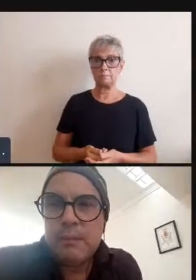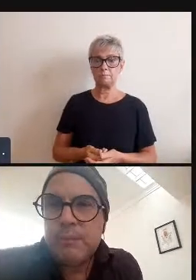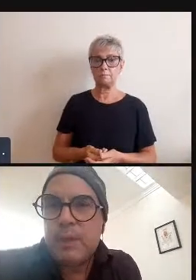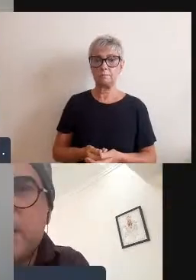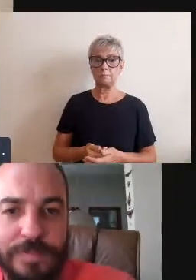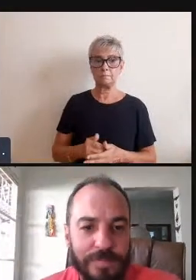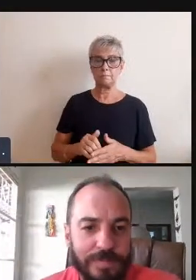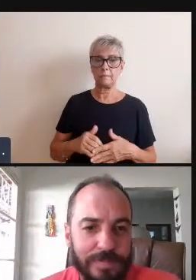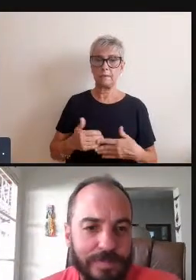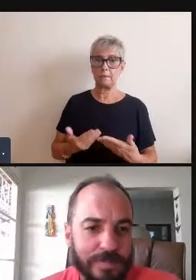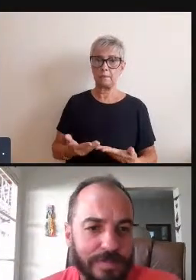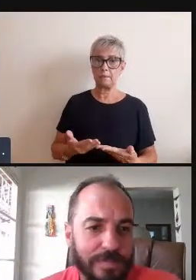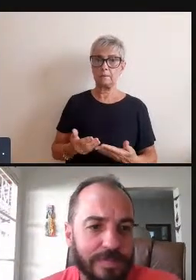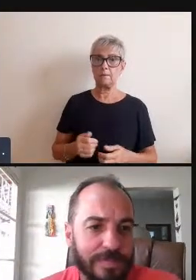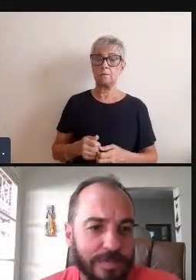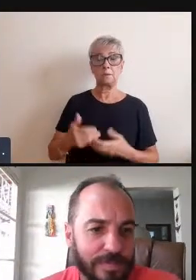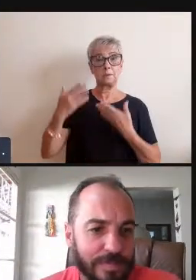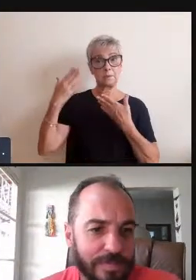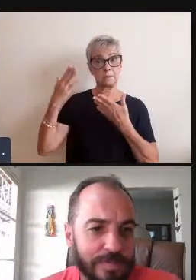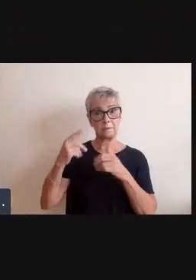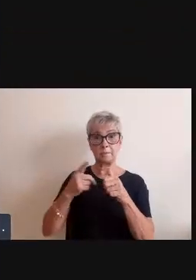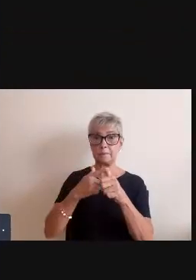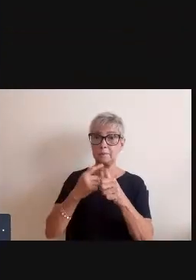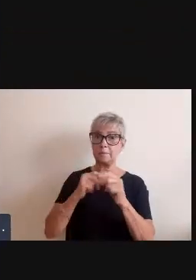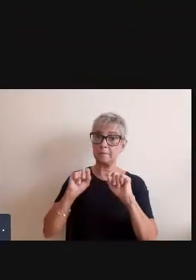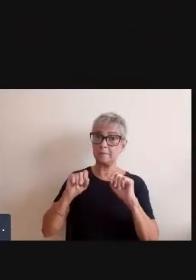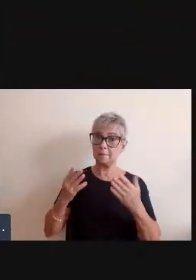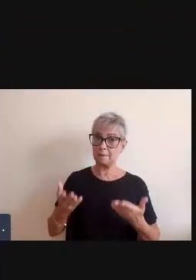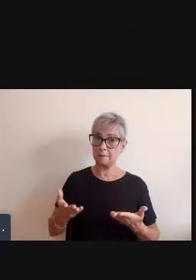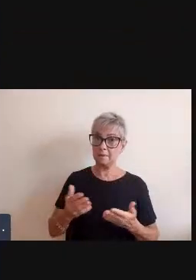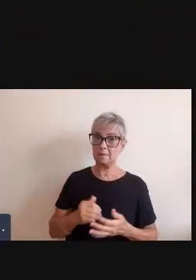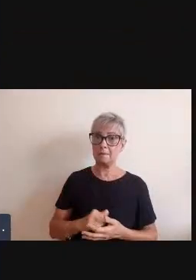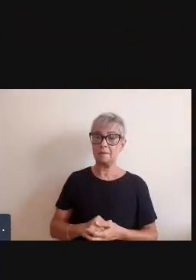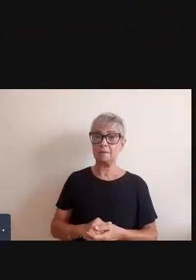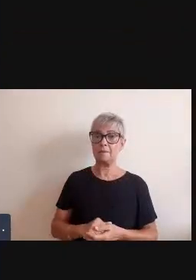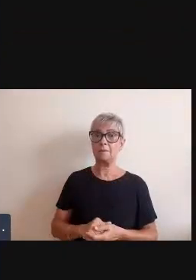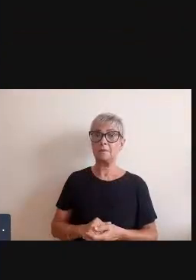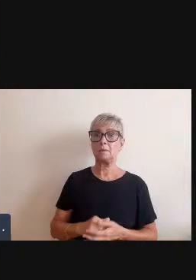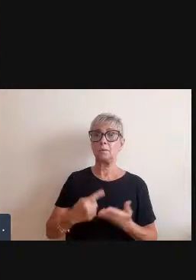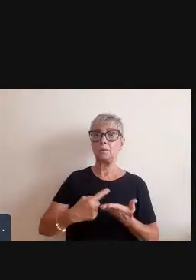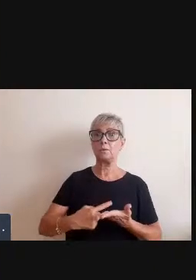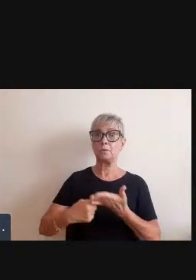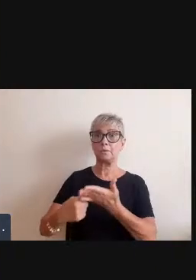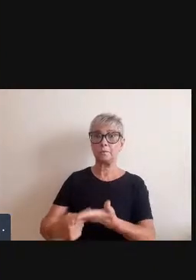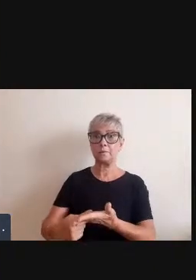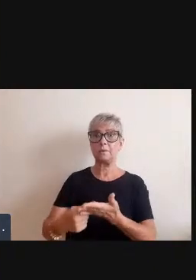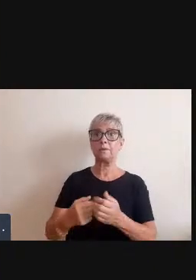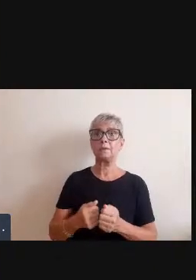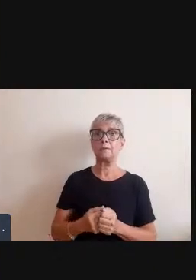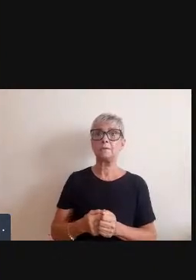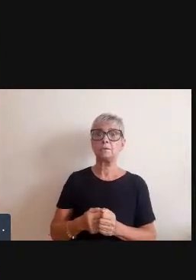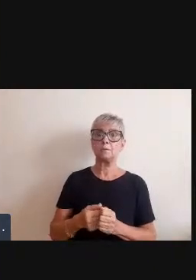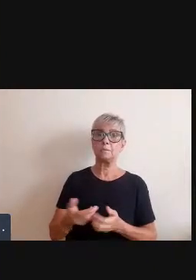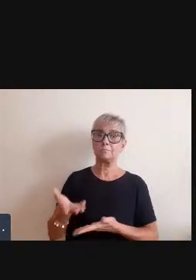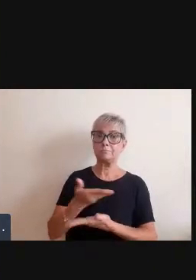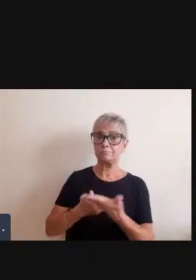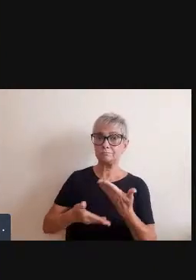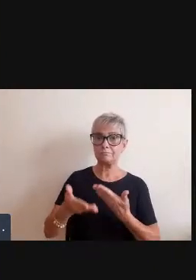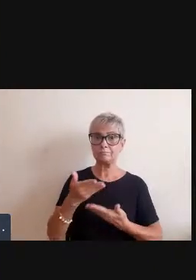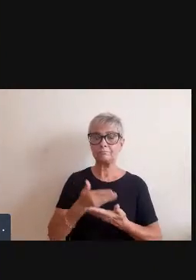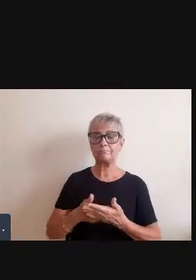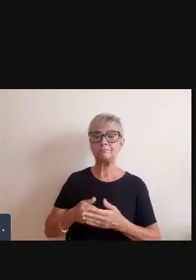Então, queria agradecer primeiramente o convite que me foi feito para mediar essa mesa com